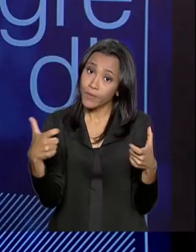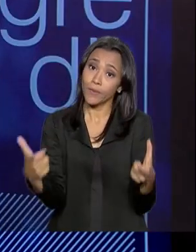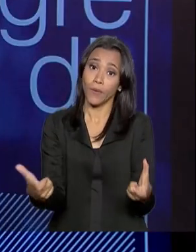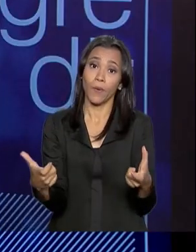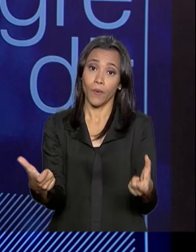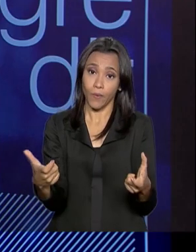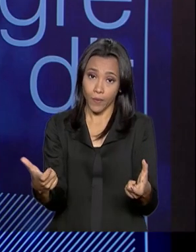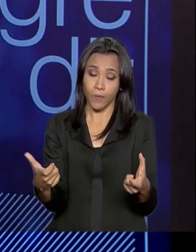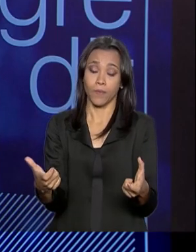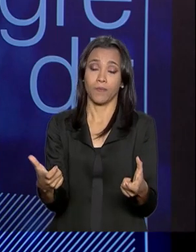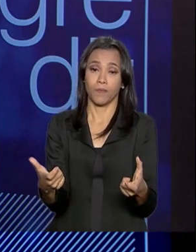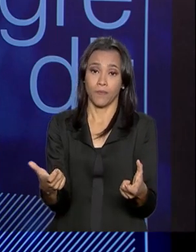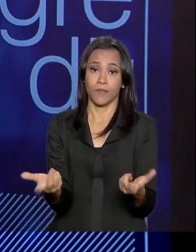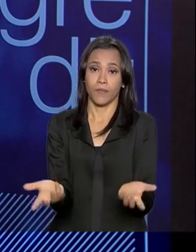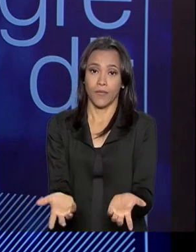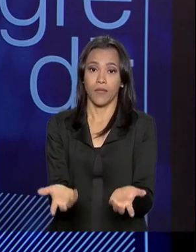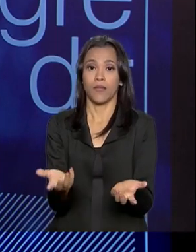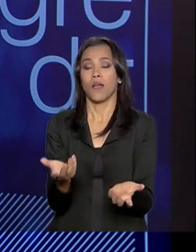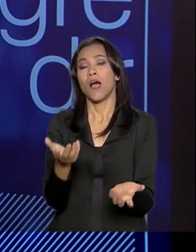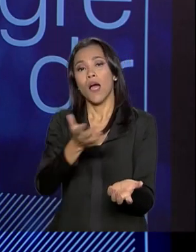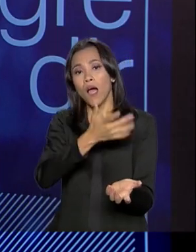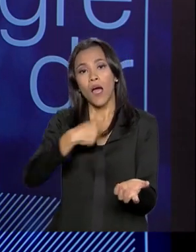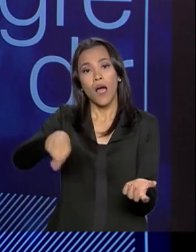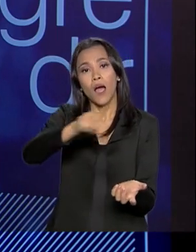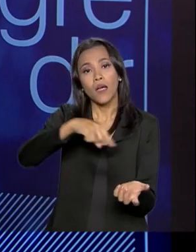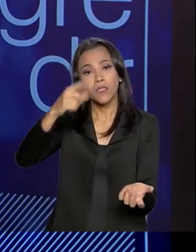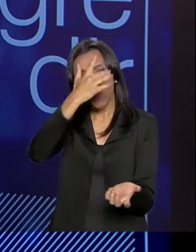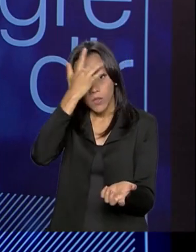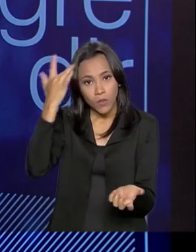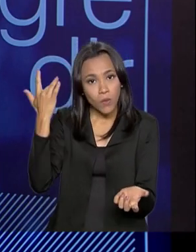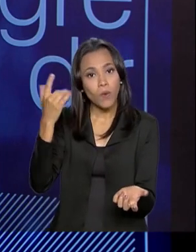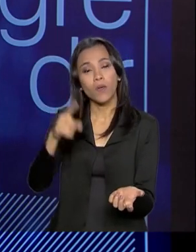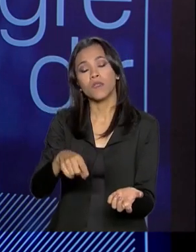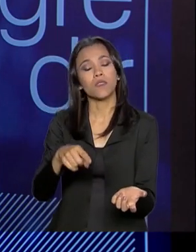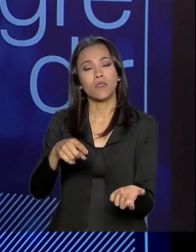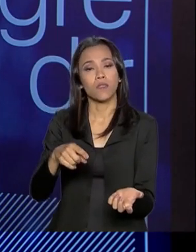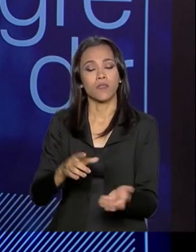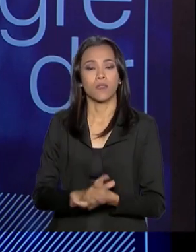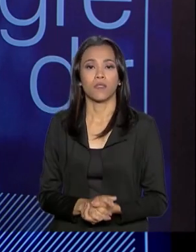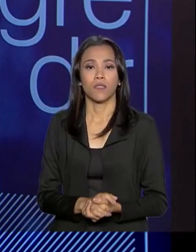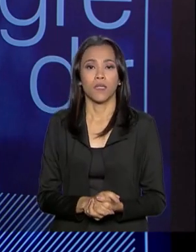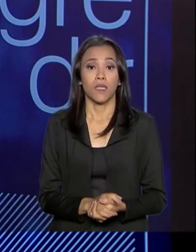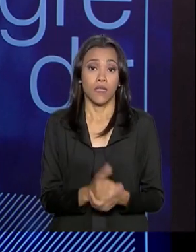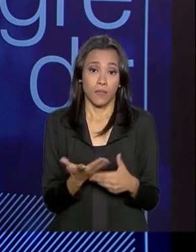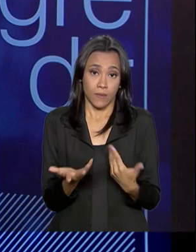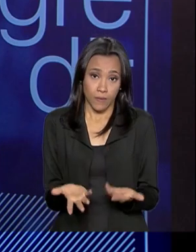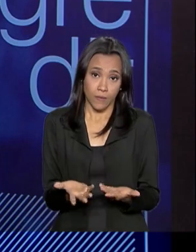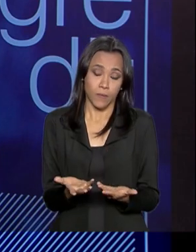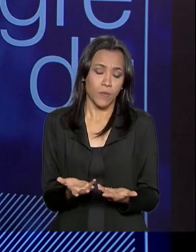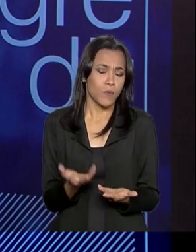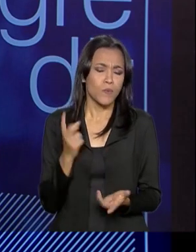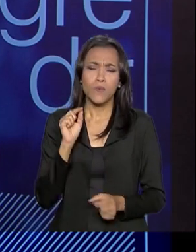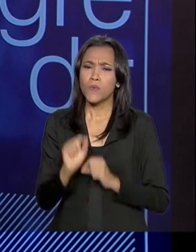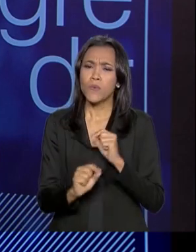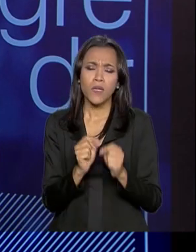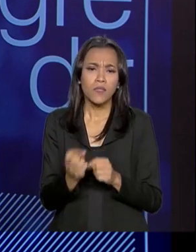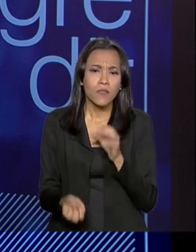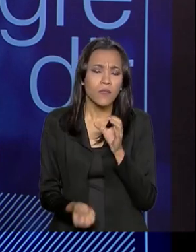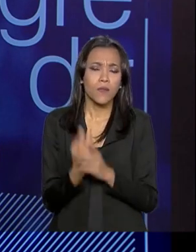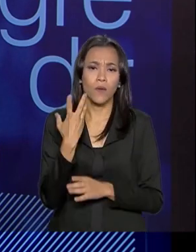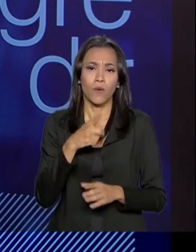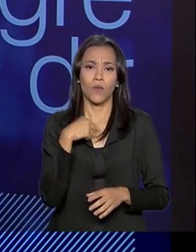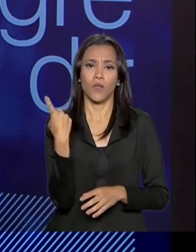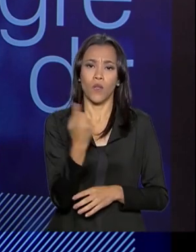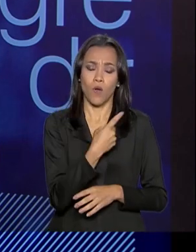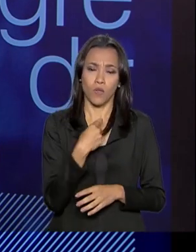O Bolsa Família aumentou muito. As pessoas na fronteira da extrema pobreza. Então, o que se criou? O que nós